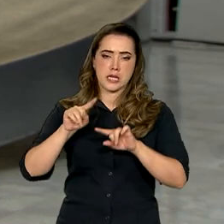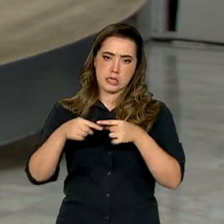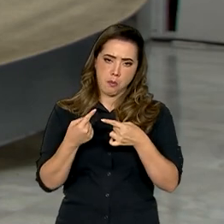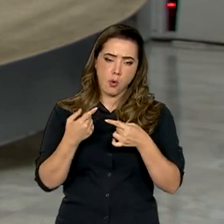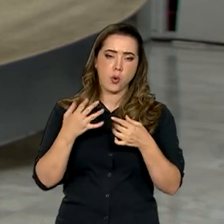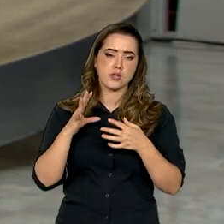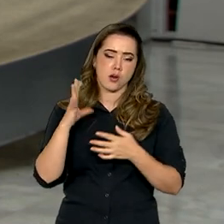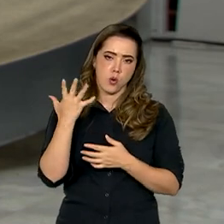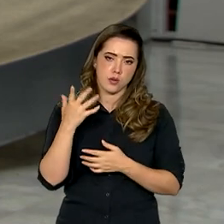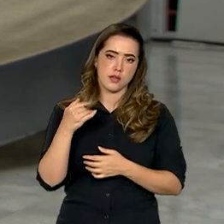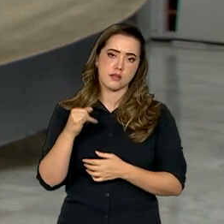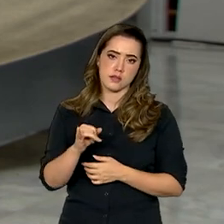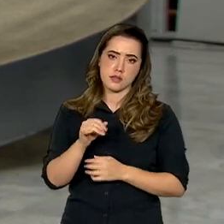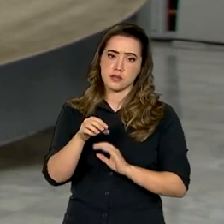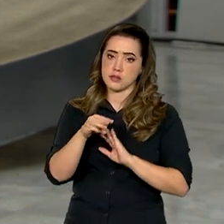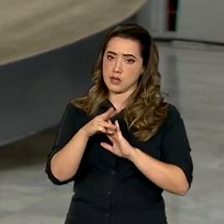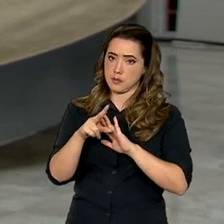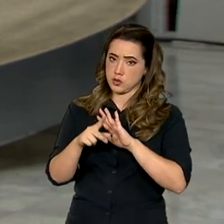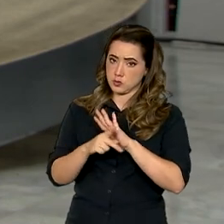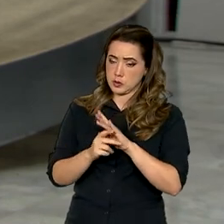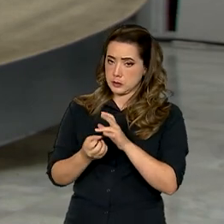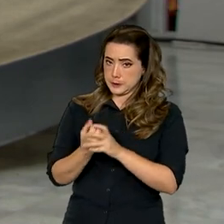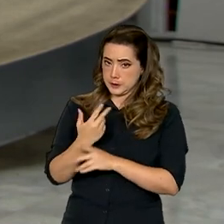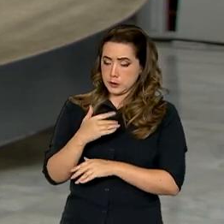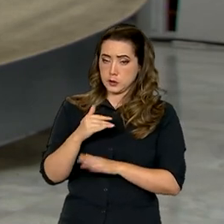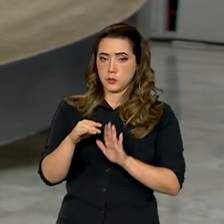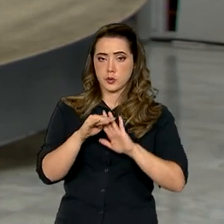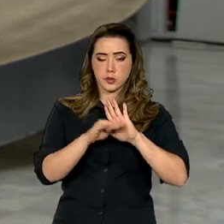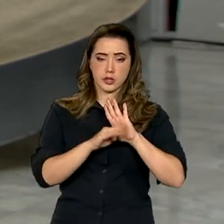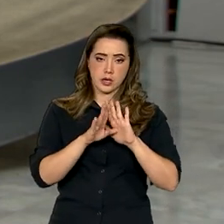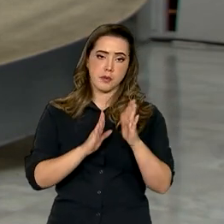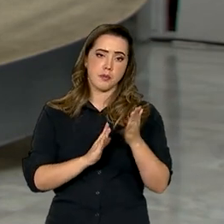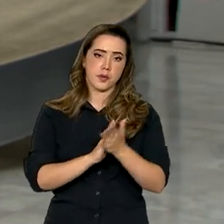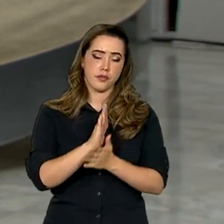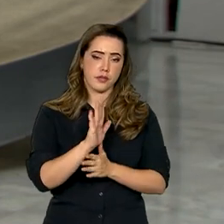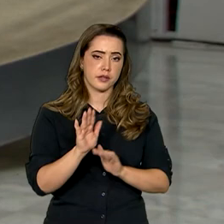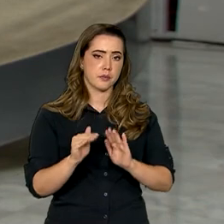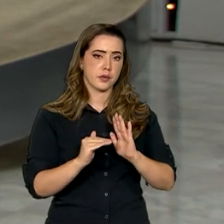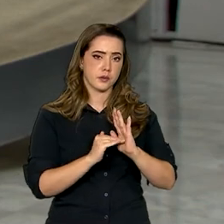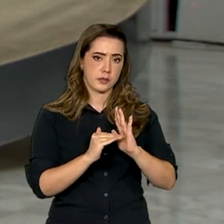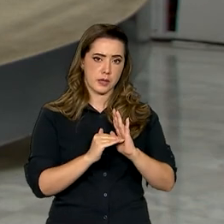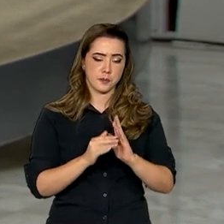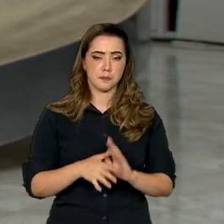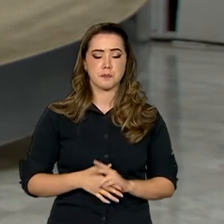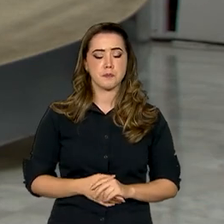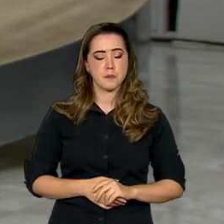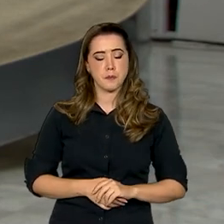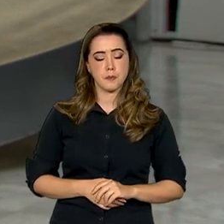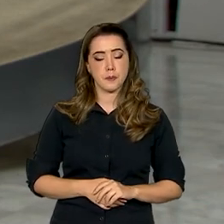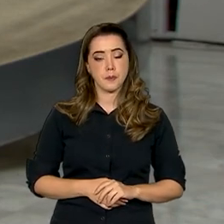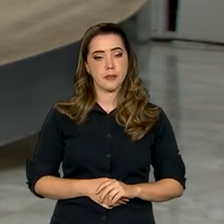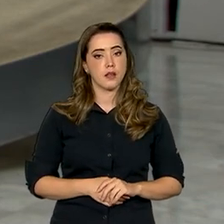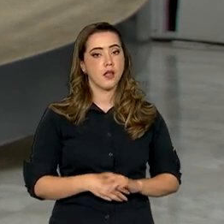possível se a medida provisória que cria o programa Desenrola Brasil for aprovada pelo Senado. O